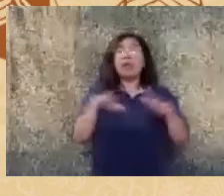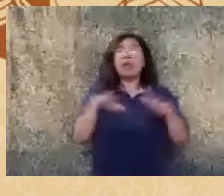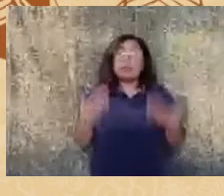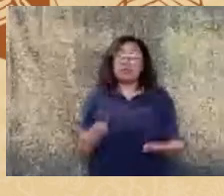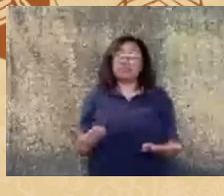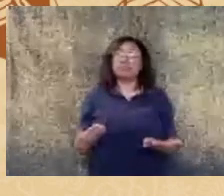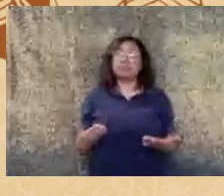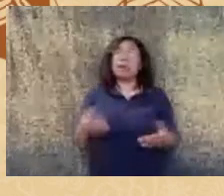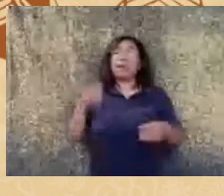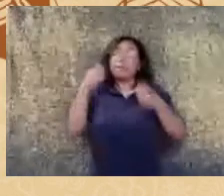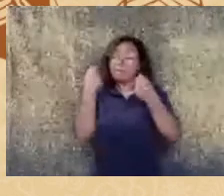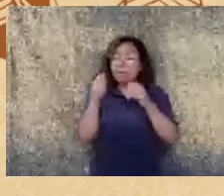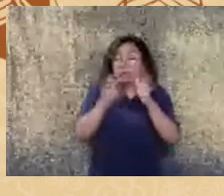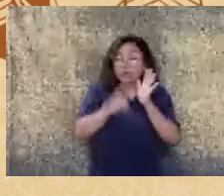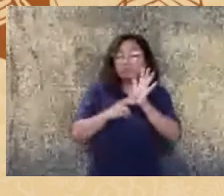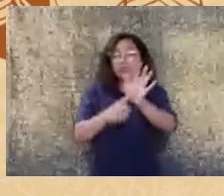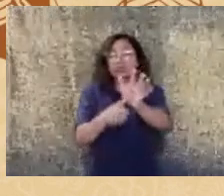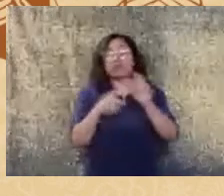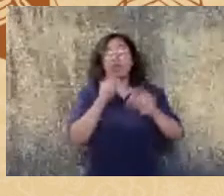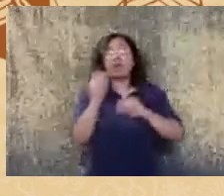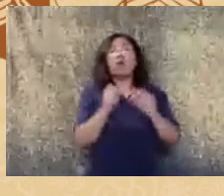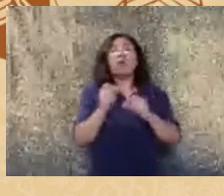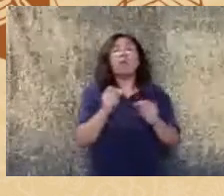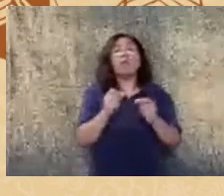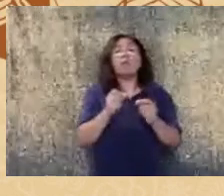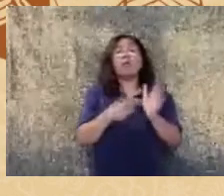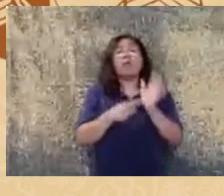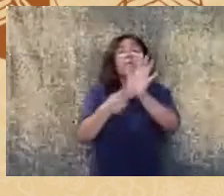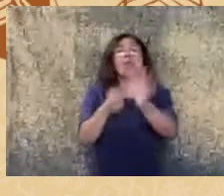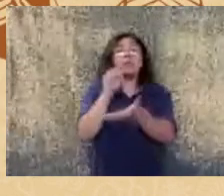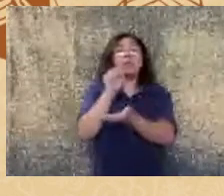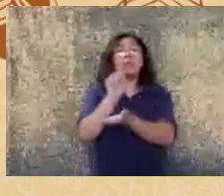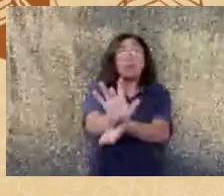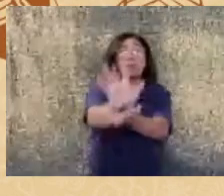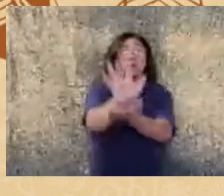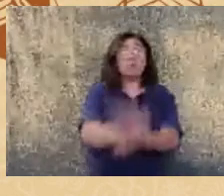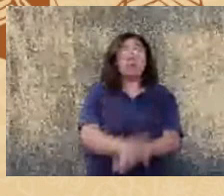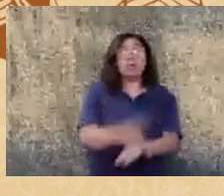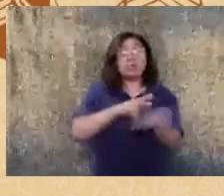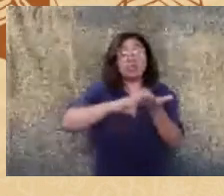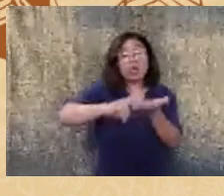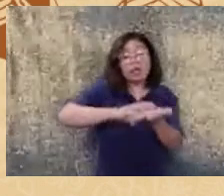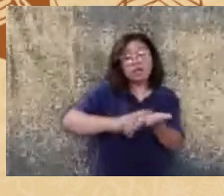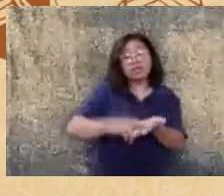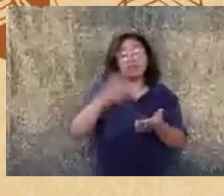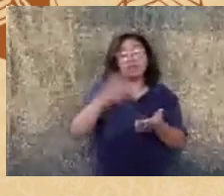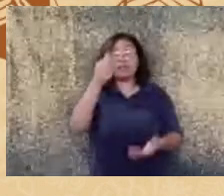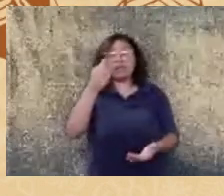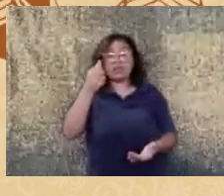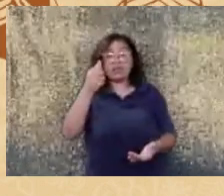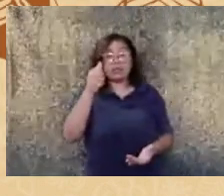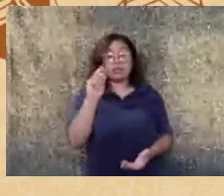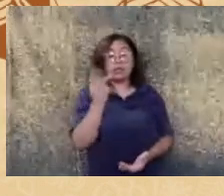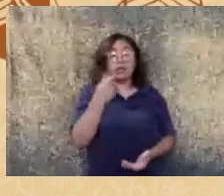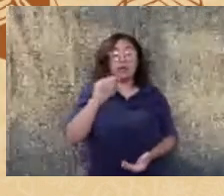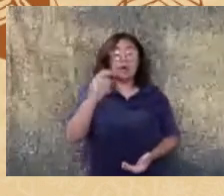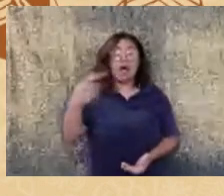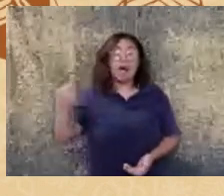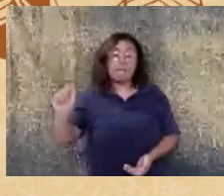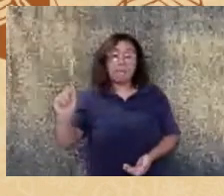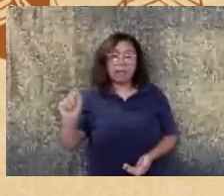vocês isso é uma publicação de 2020 na revista da APA Association Psychological Science